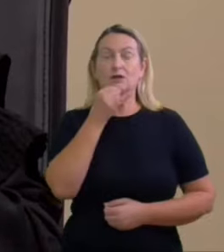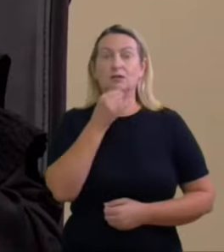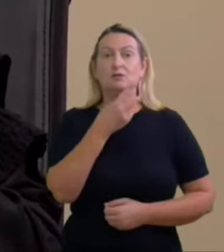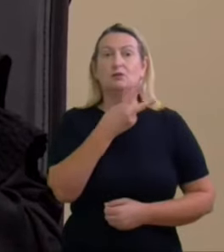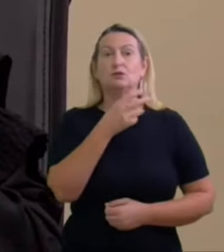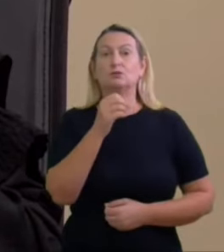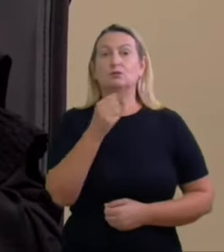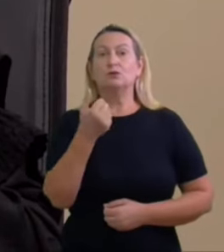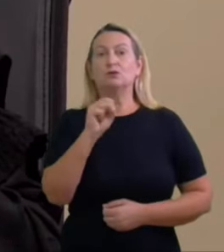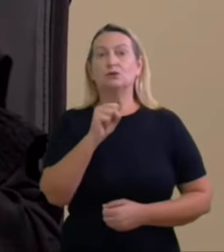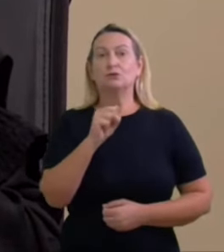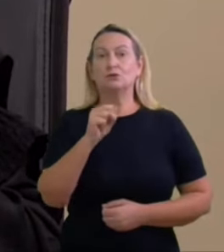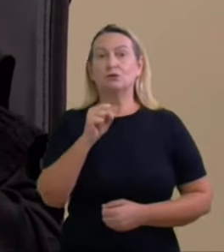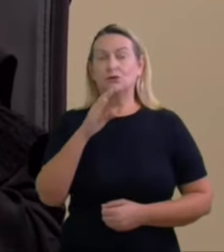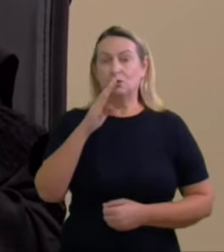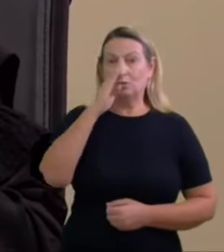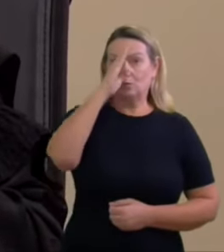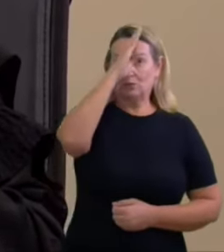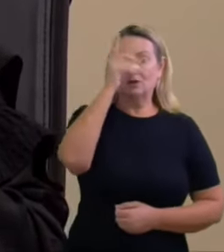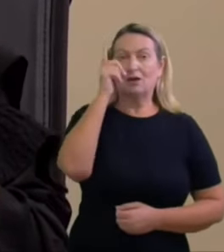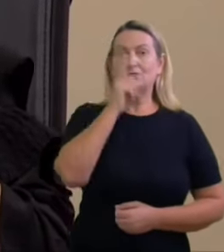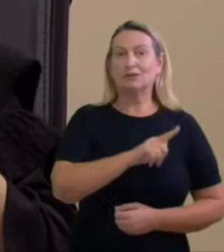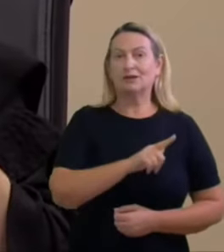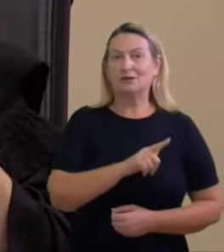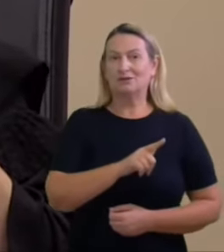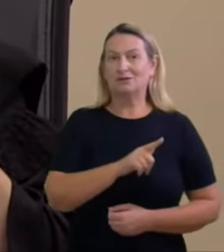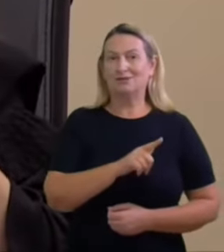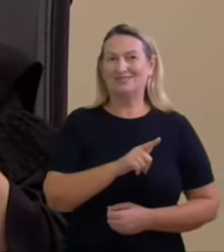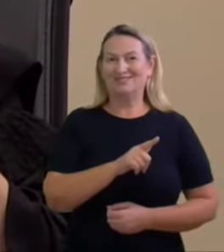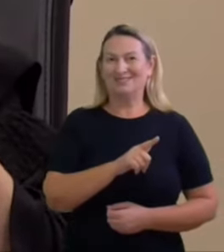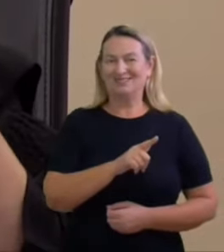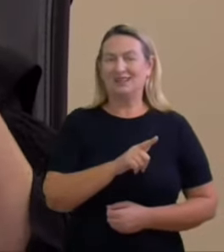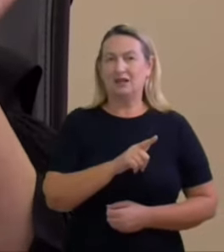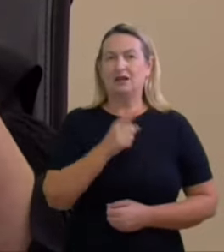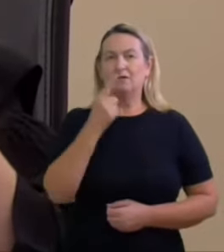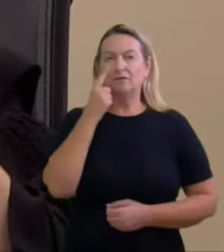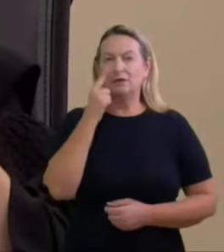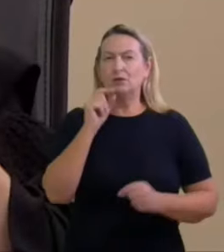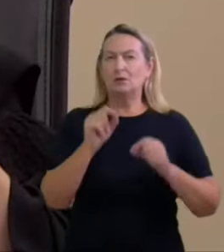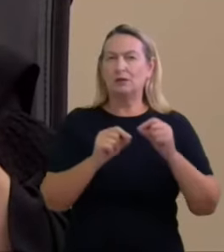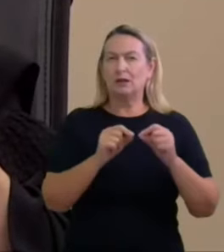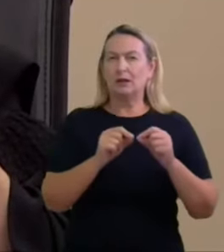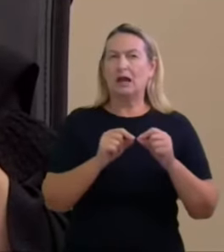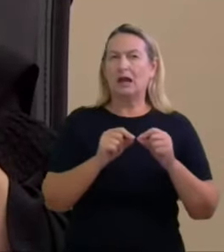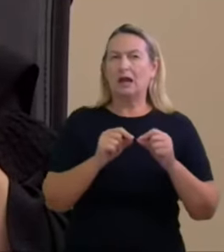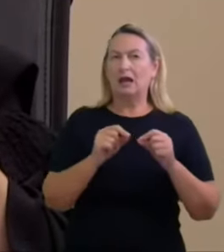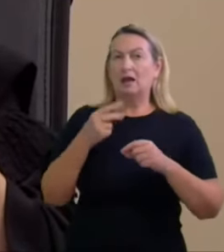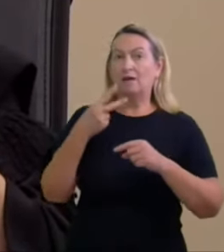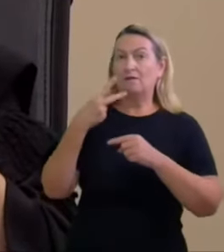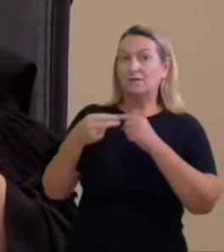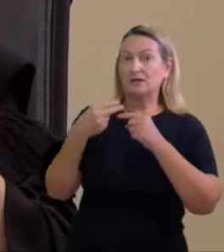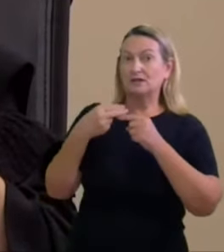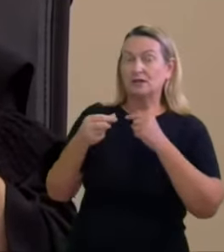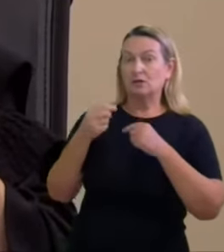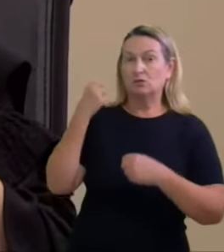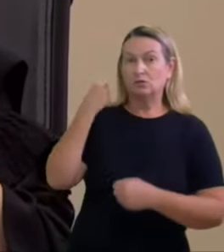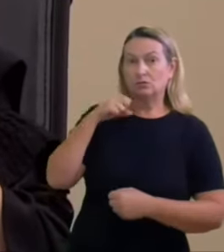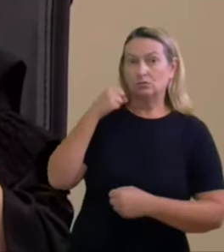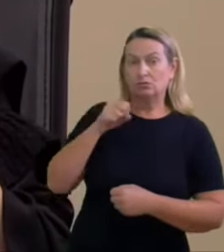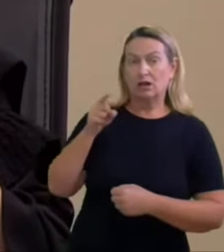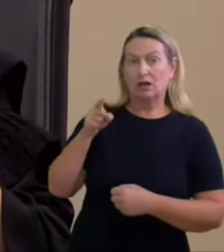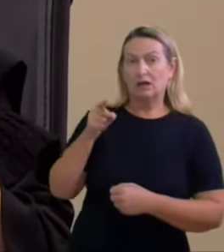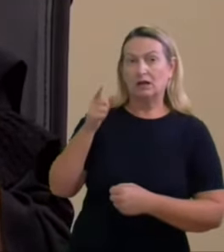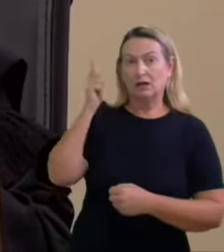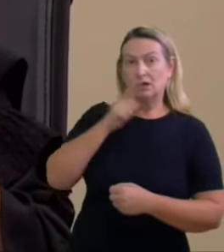raciocínio contém uma impropriedade lógica afirmar a relação de causa e efeito entre Vitória e Sérgio Moro e seus gastos a mais não comprovados